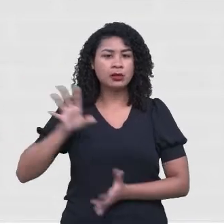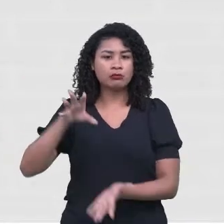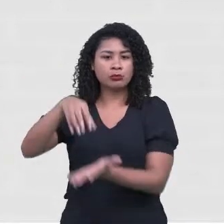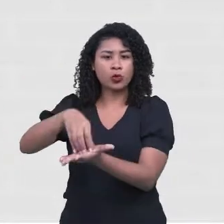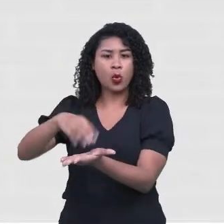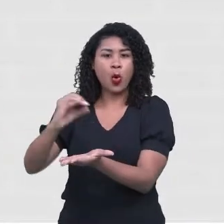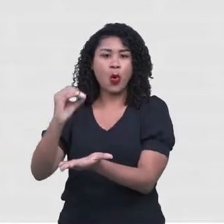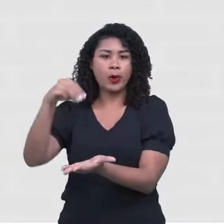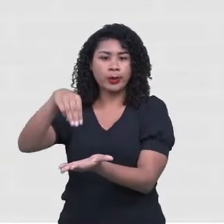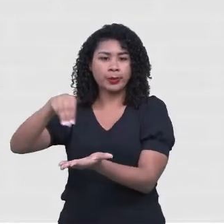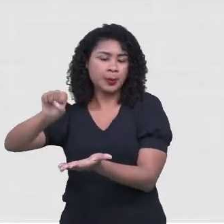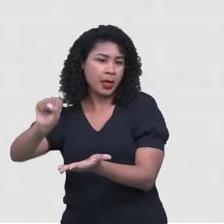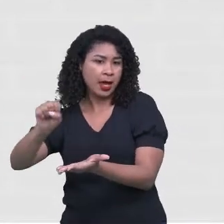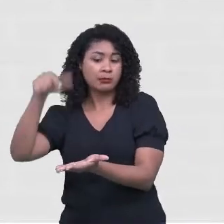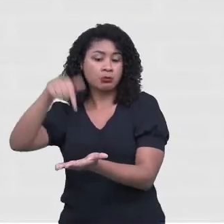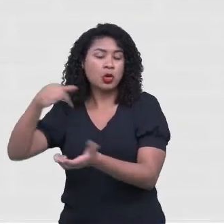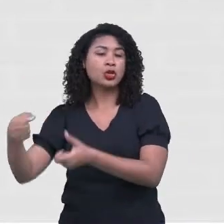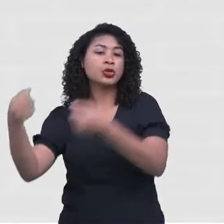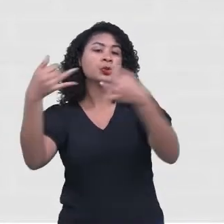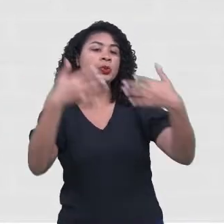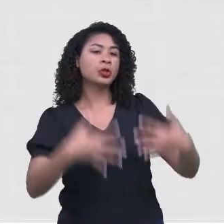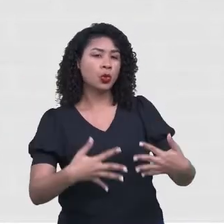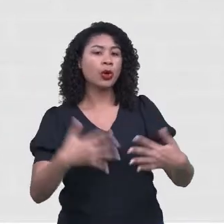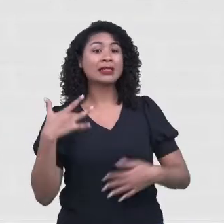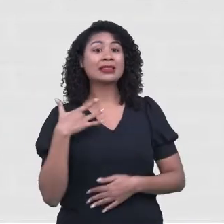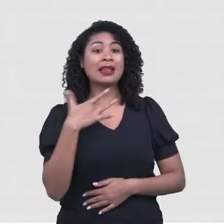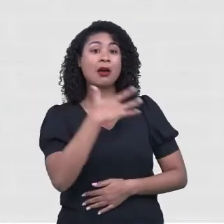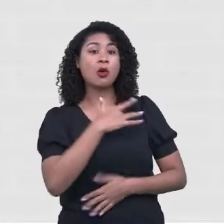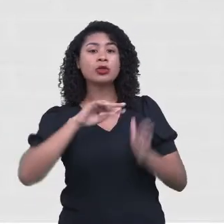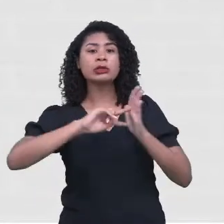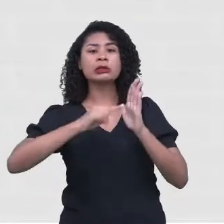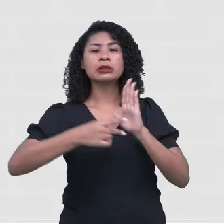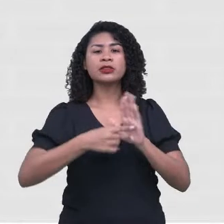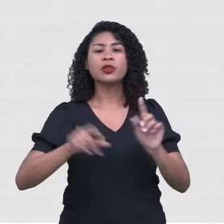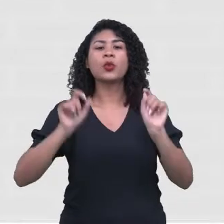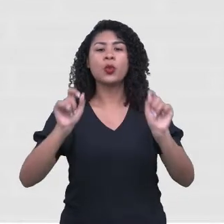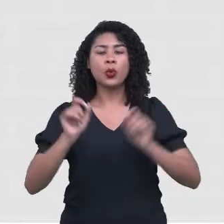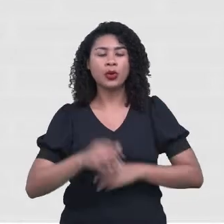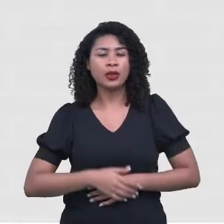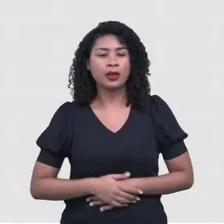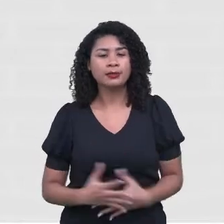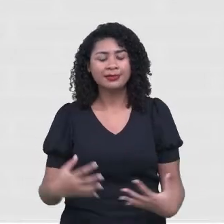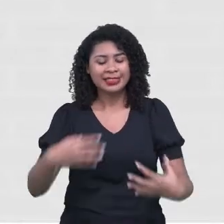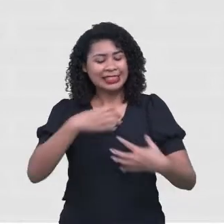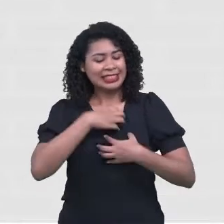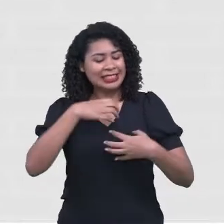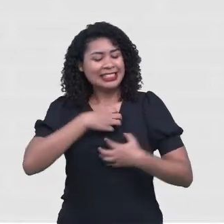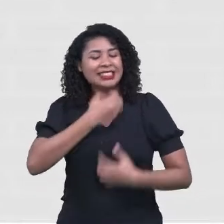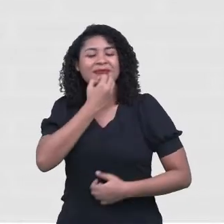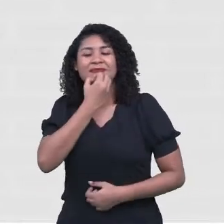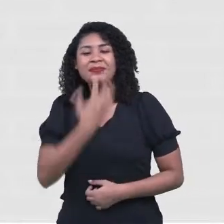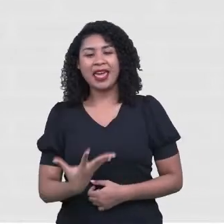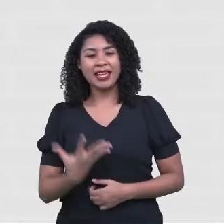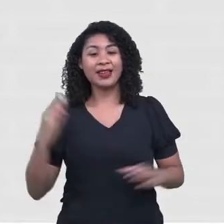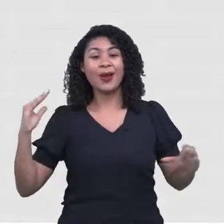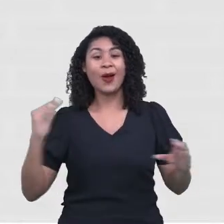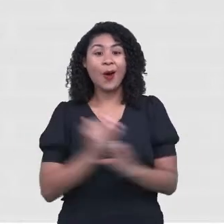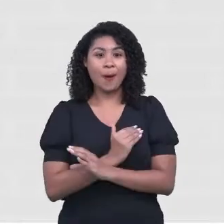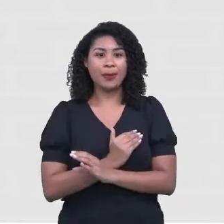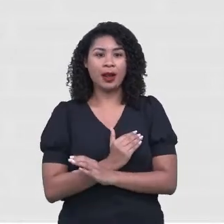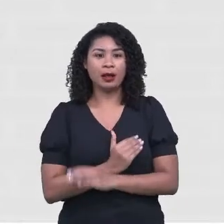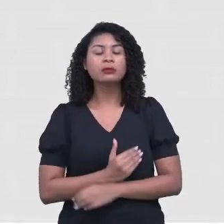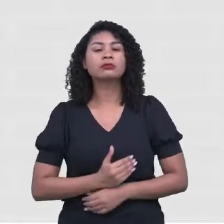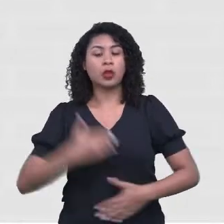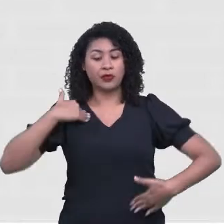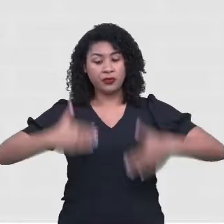OMS, definiu a saúde como um estado de completo bem-estar. Física, mental